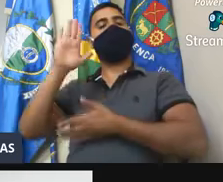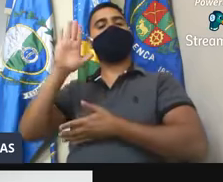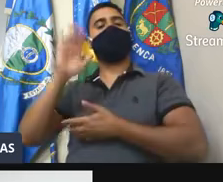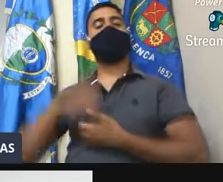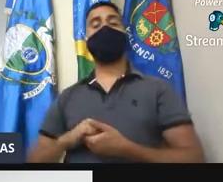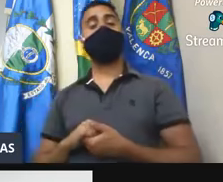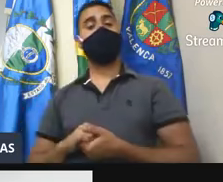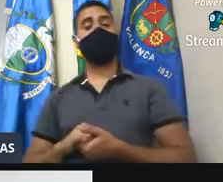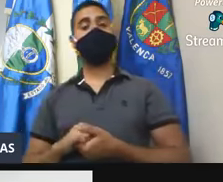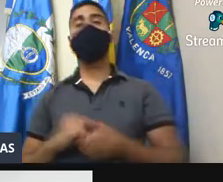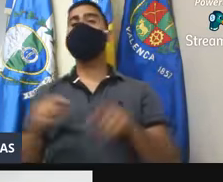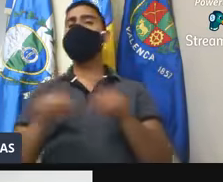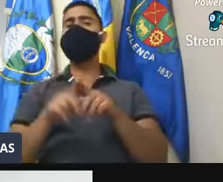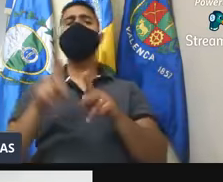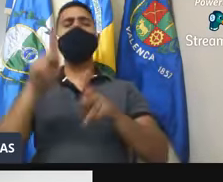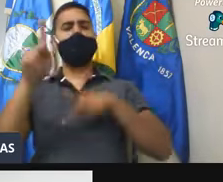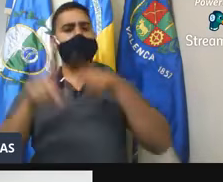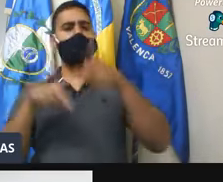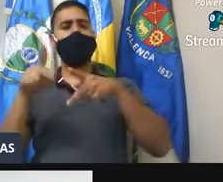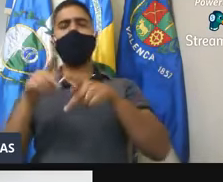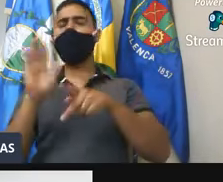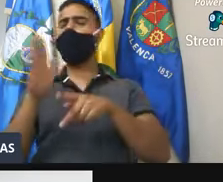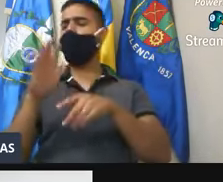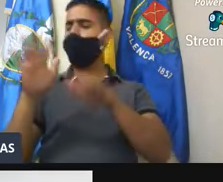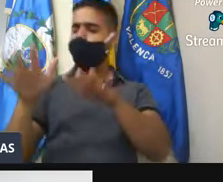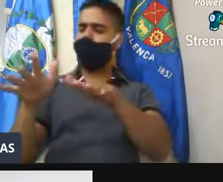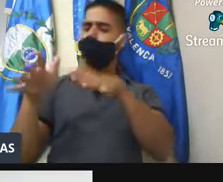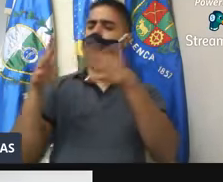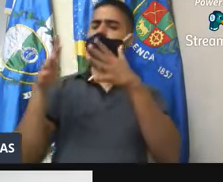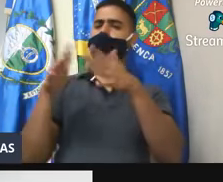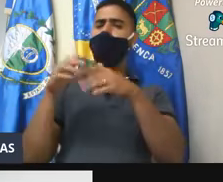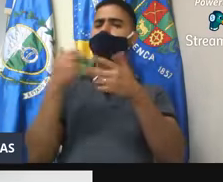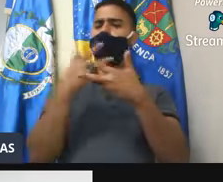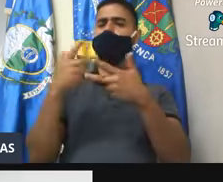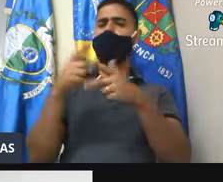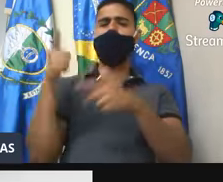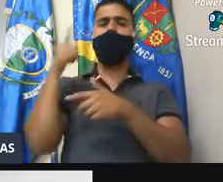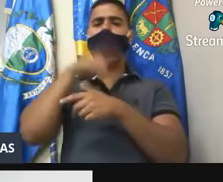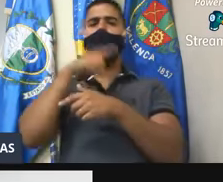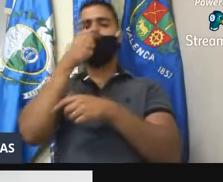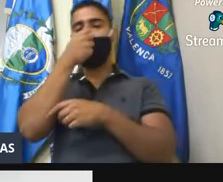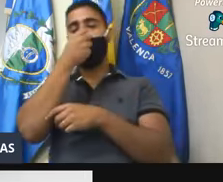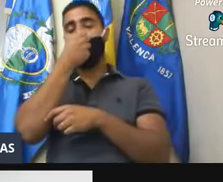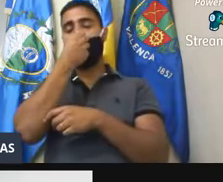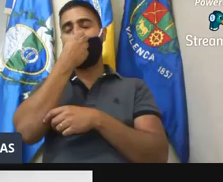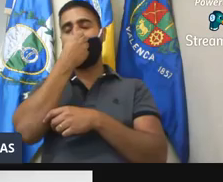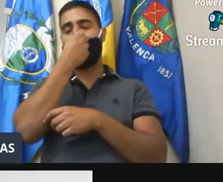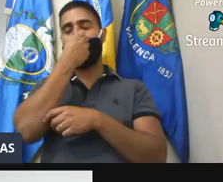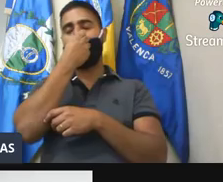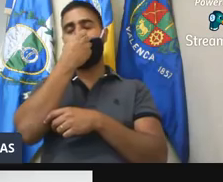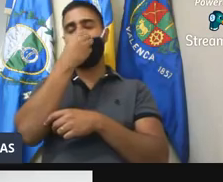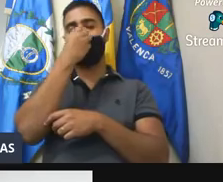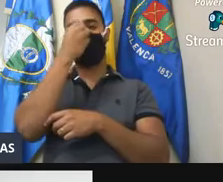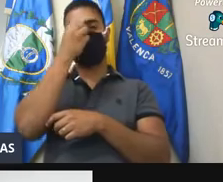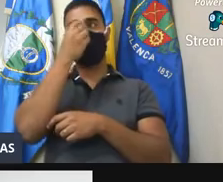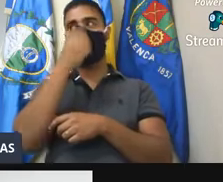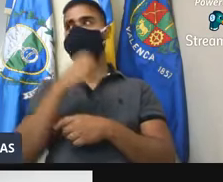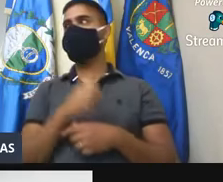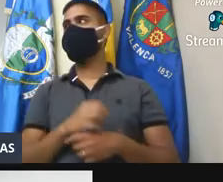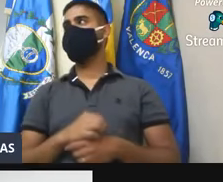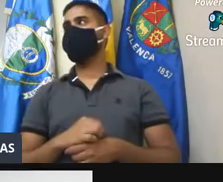população está extremamente atenta em tudo que acontece. E digo para vocês com muita tranquilidade,